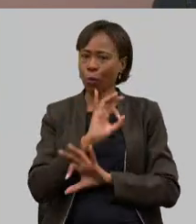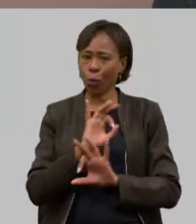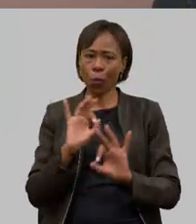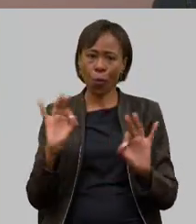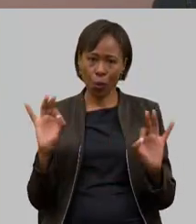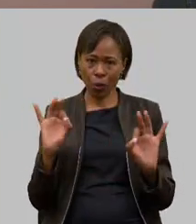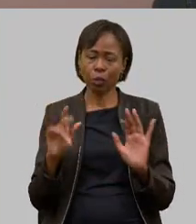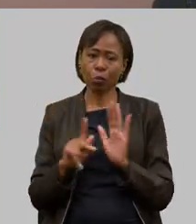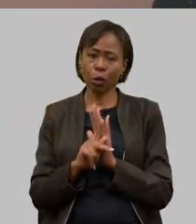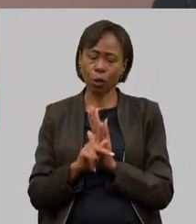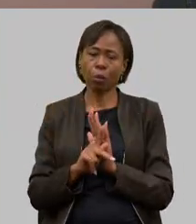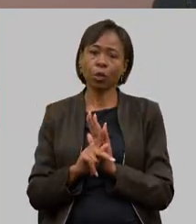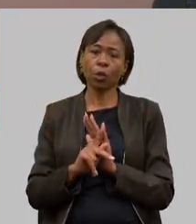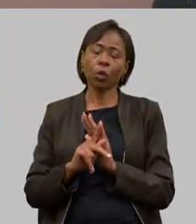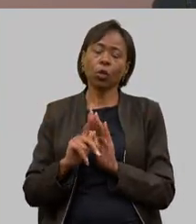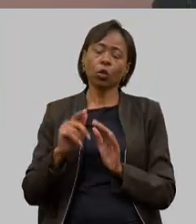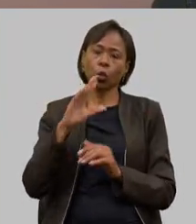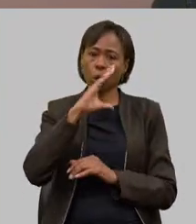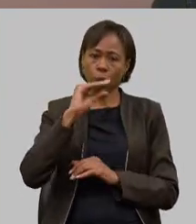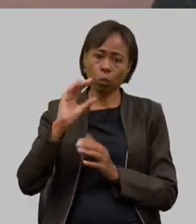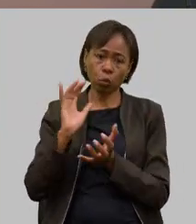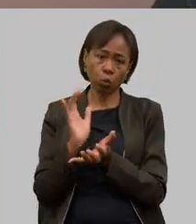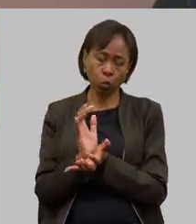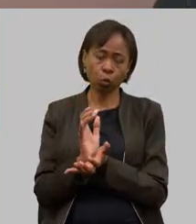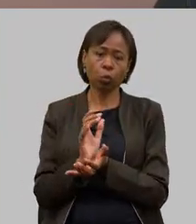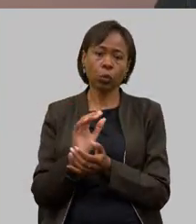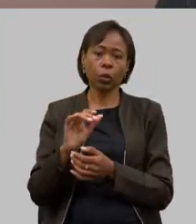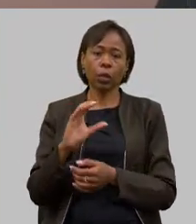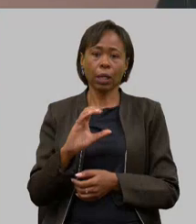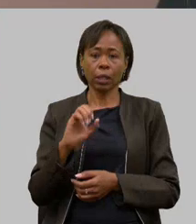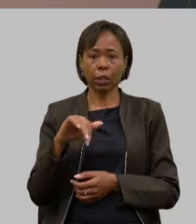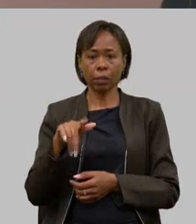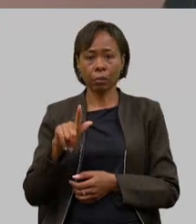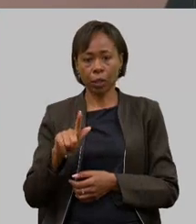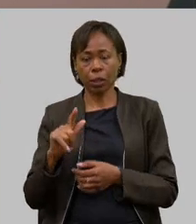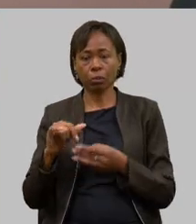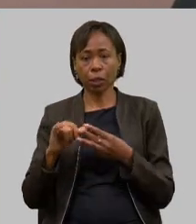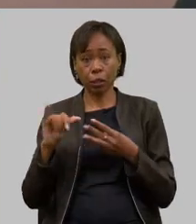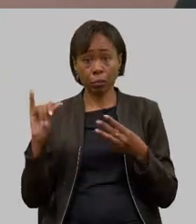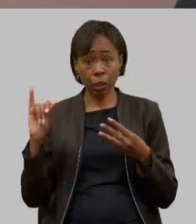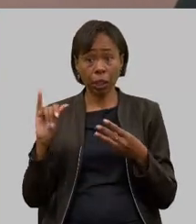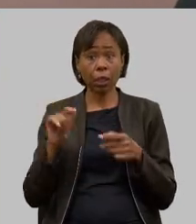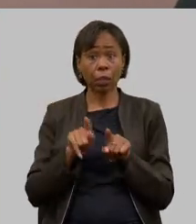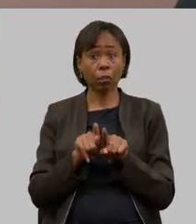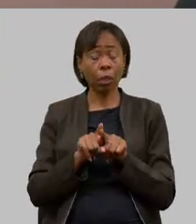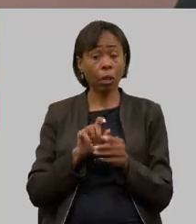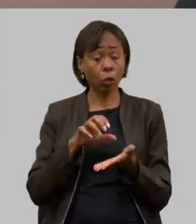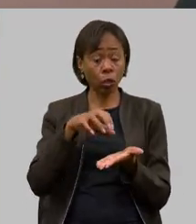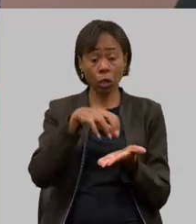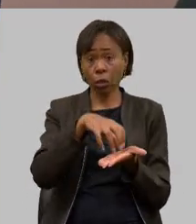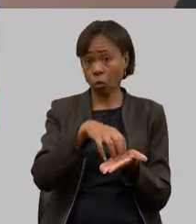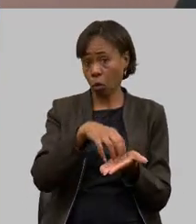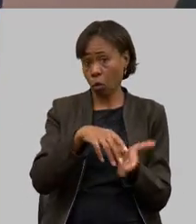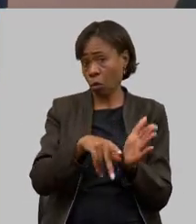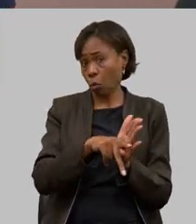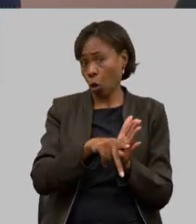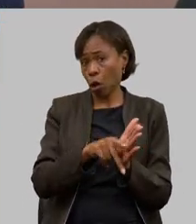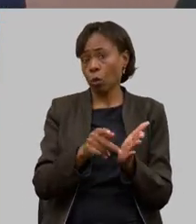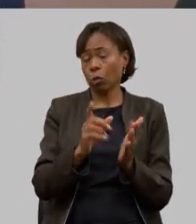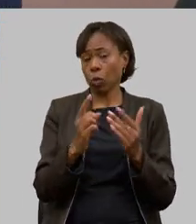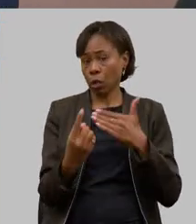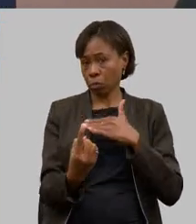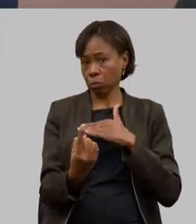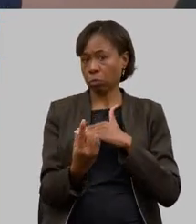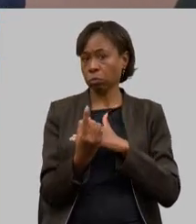dos executivos da CEMIG das equipes e criaram inclusive um setor exclusivo com uma pessoa para poder nos atender eu vou te passar depois o